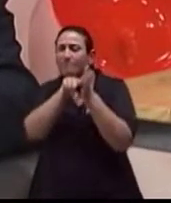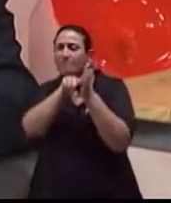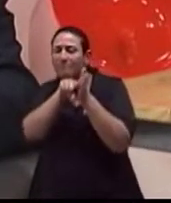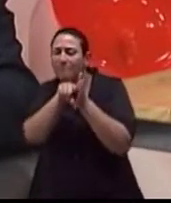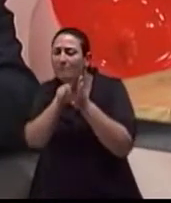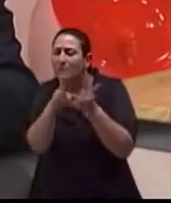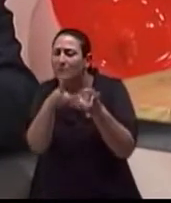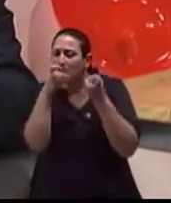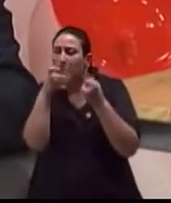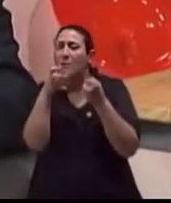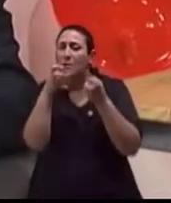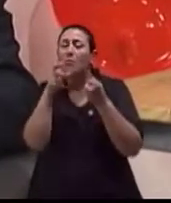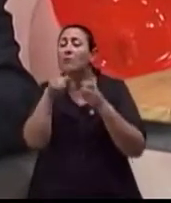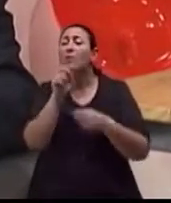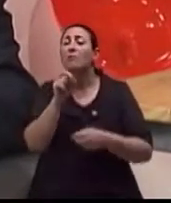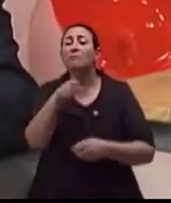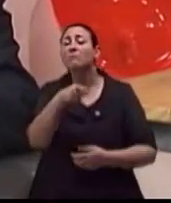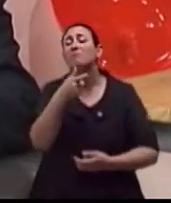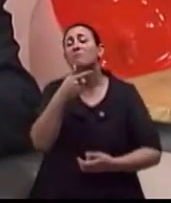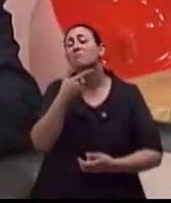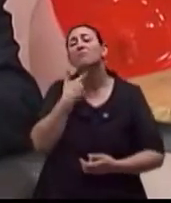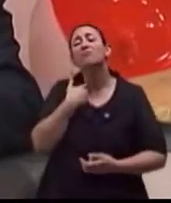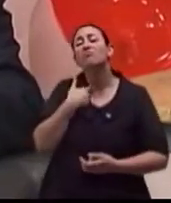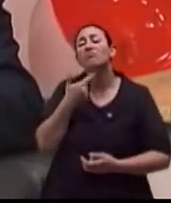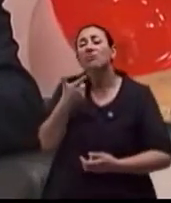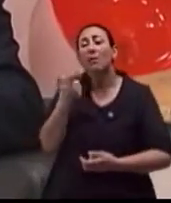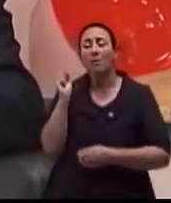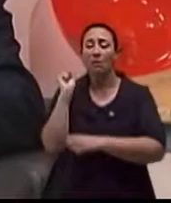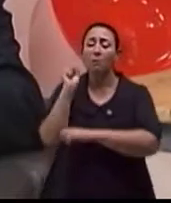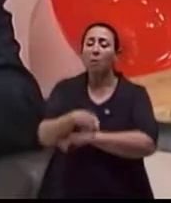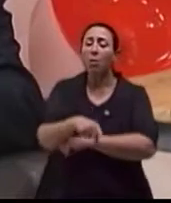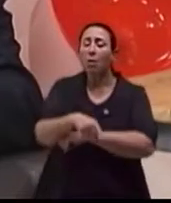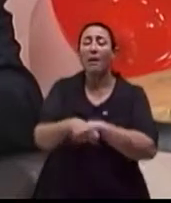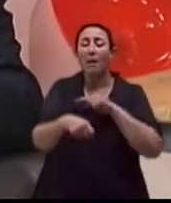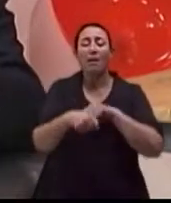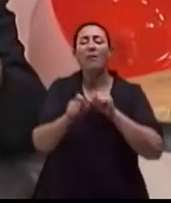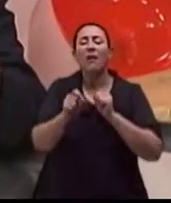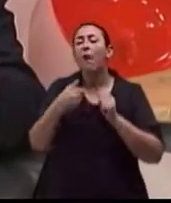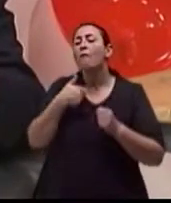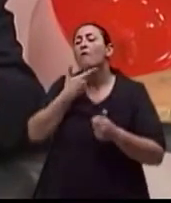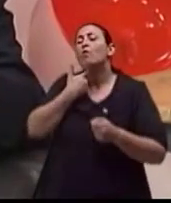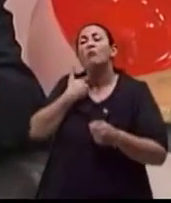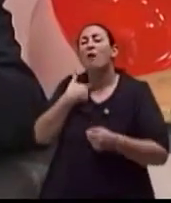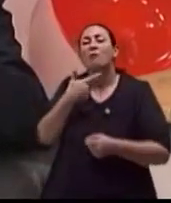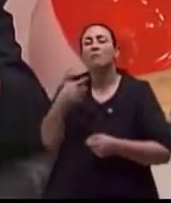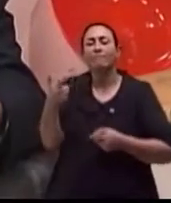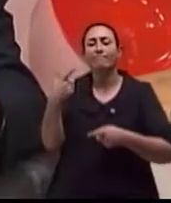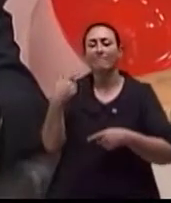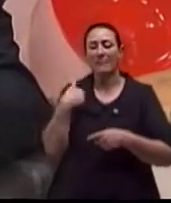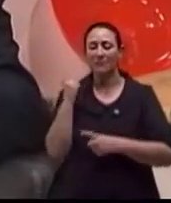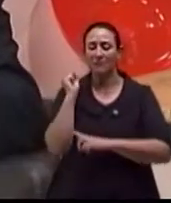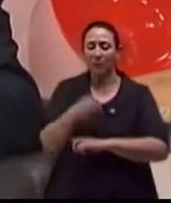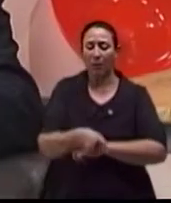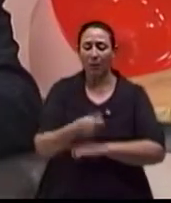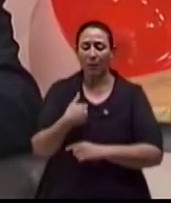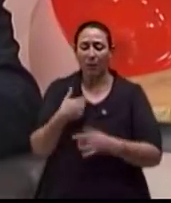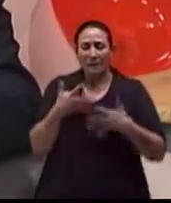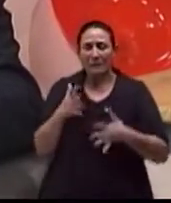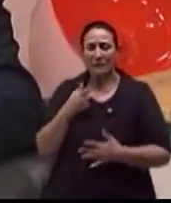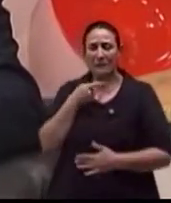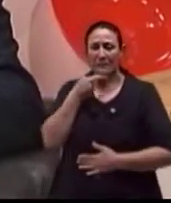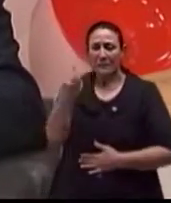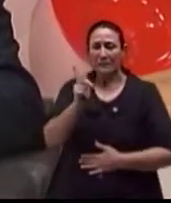de rigidez faz com que ele não procure a relação sexual, porque aquilo é um fato que vai constrangê-lo perante